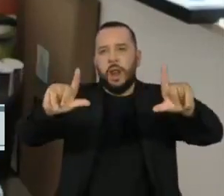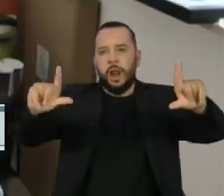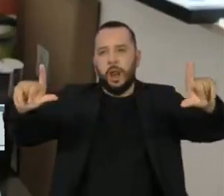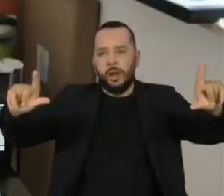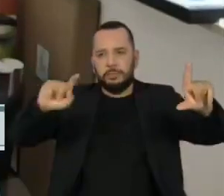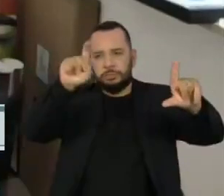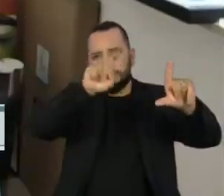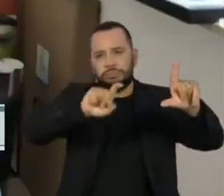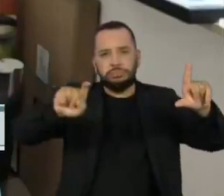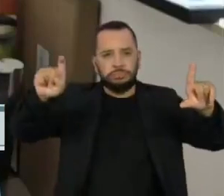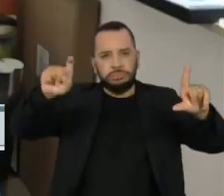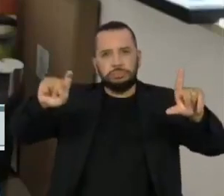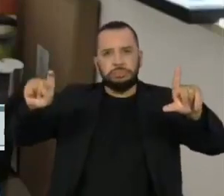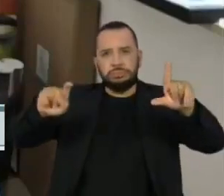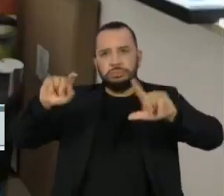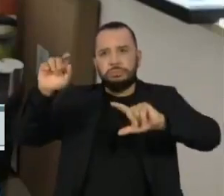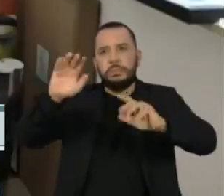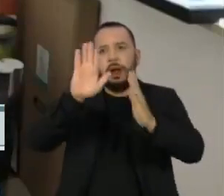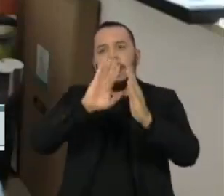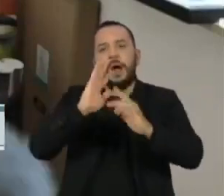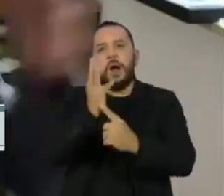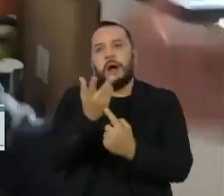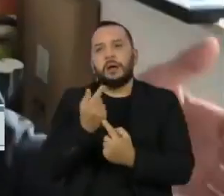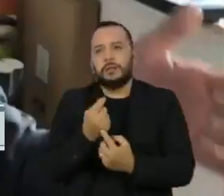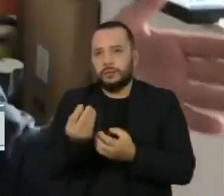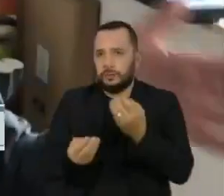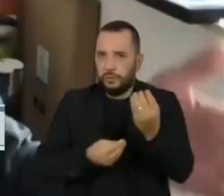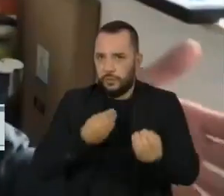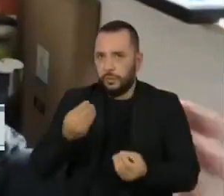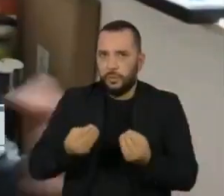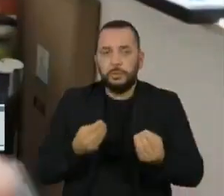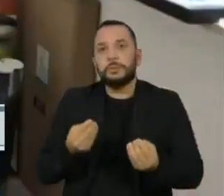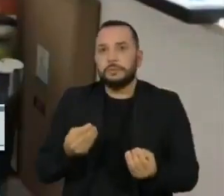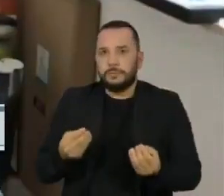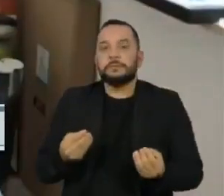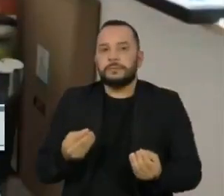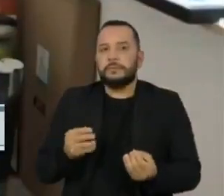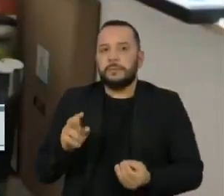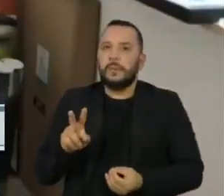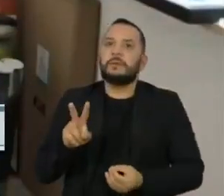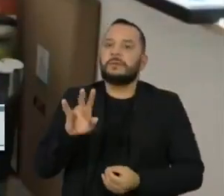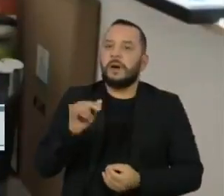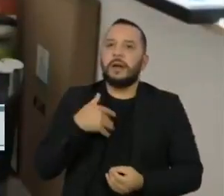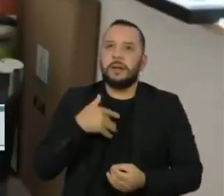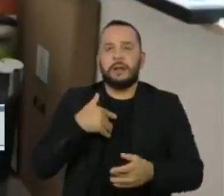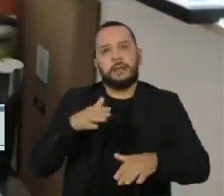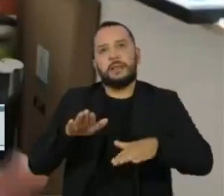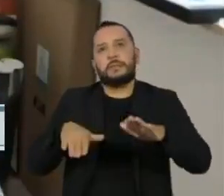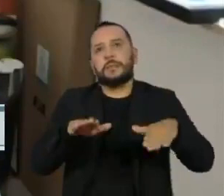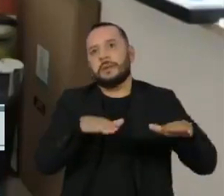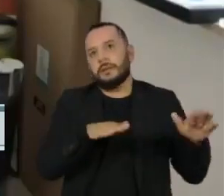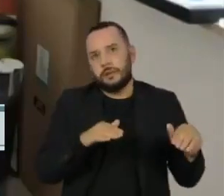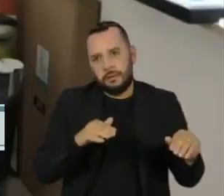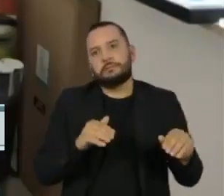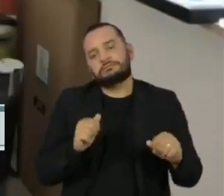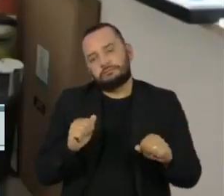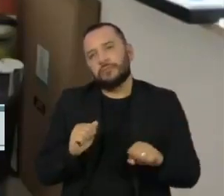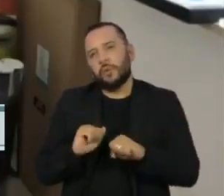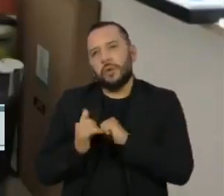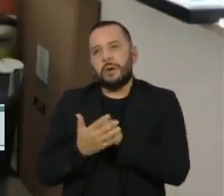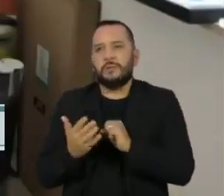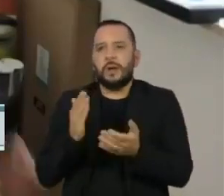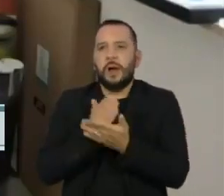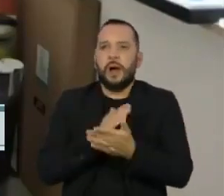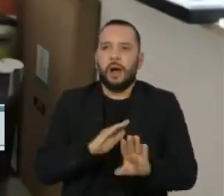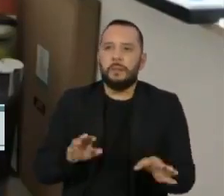efetivo da questão do prédio em si vai depender, obviamente, da pandemia. Eu